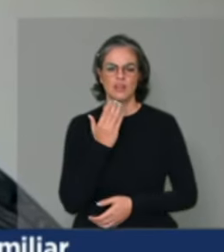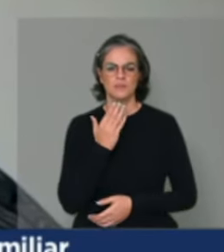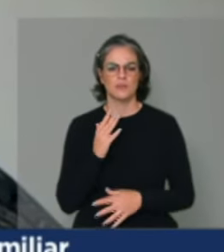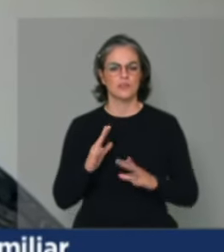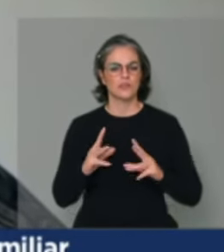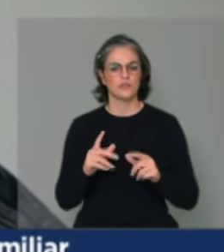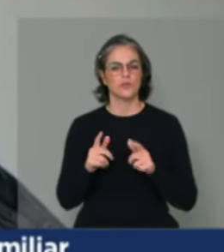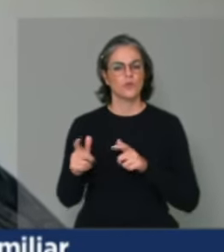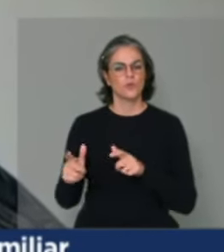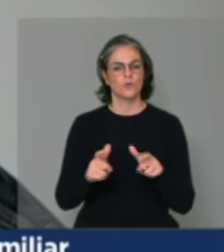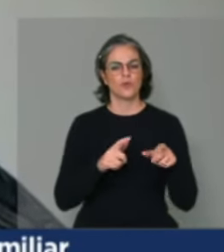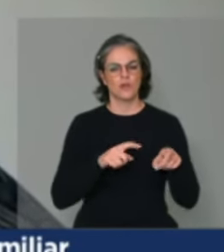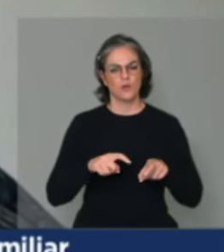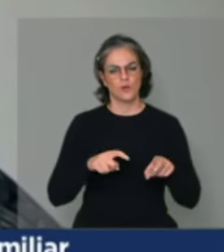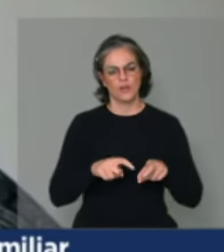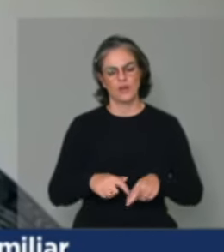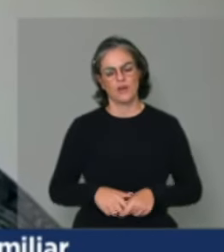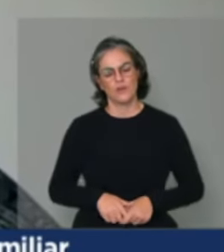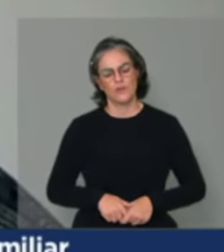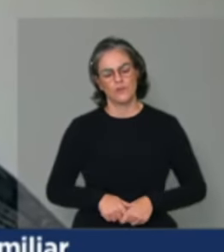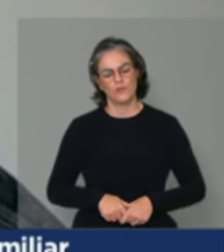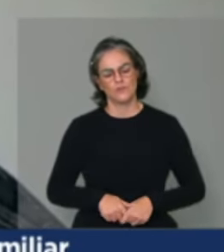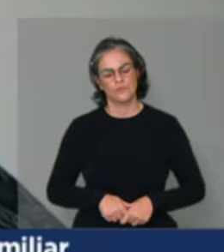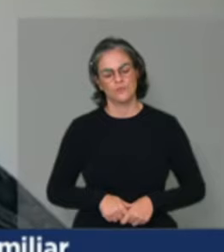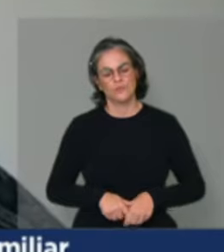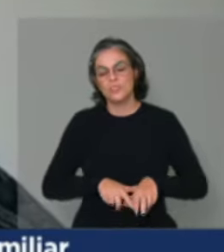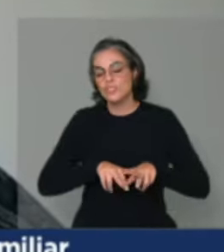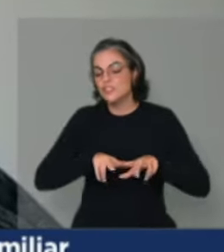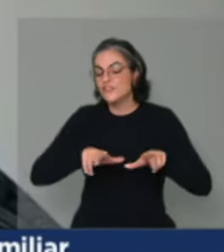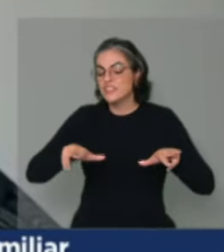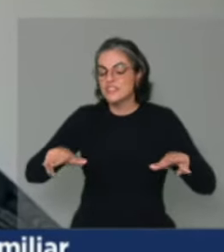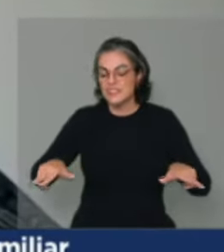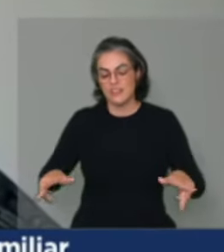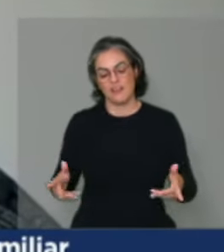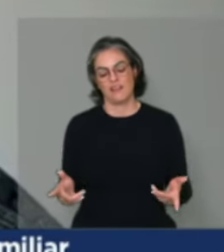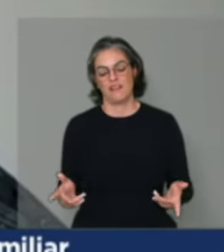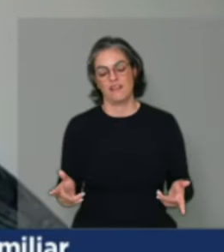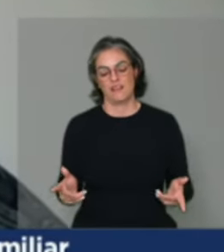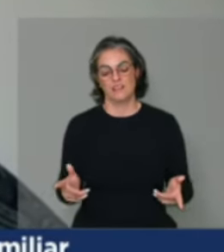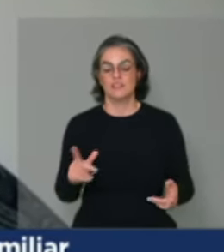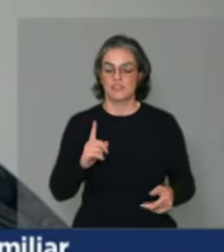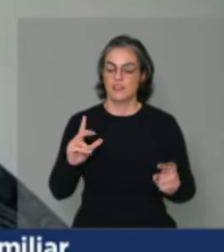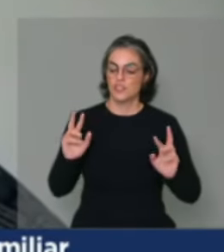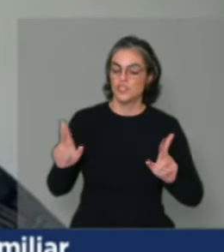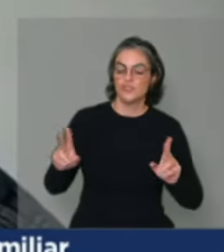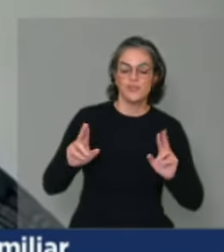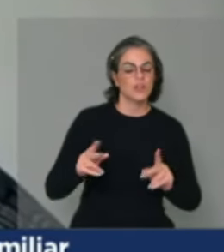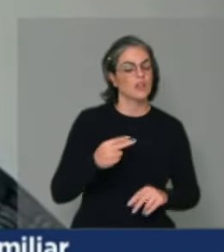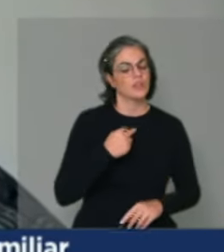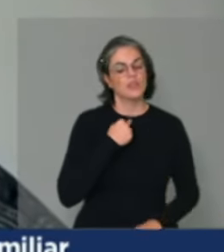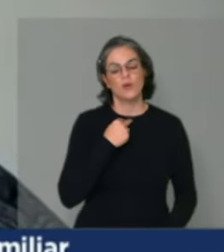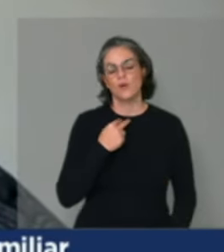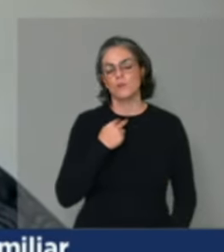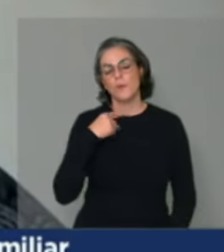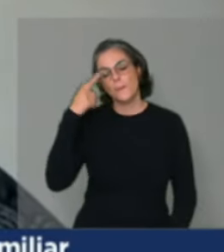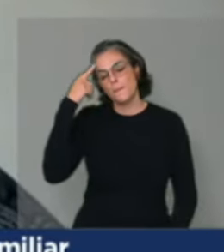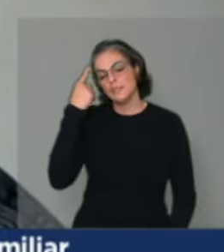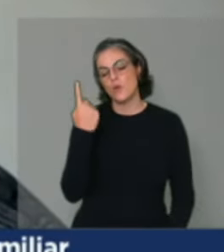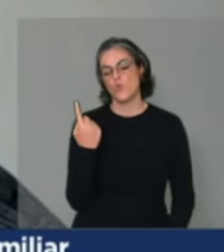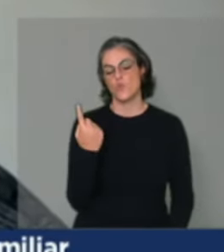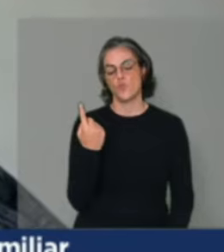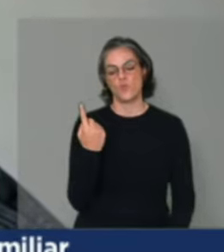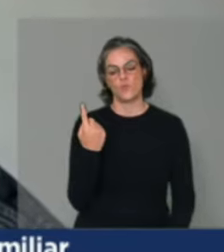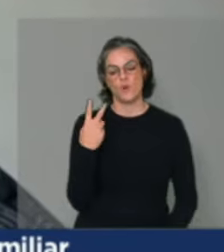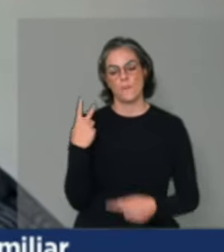rurais. Observando a diversidade, observando que nós temos diferença, não podemos pensar uma política no geral